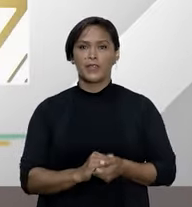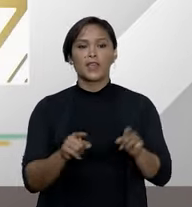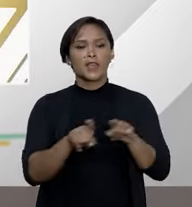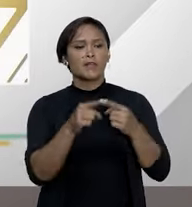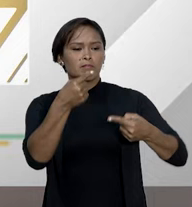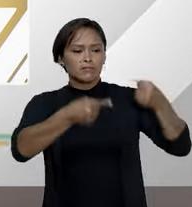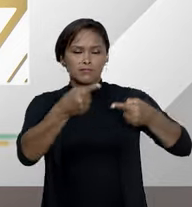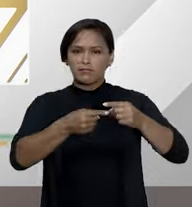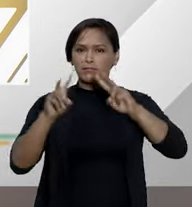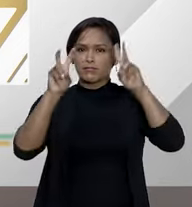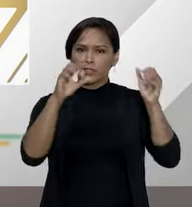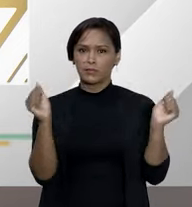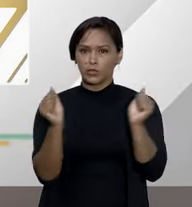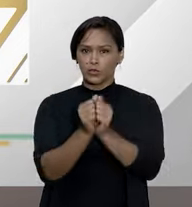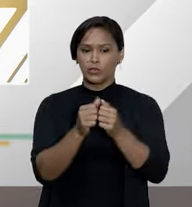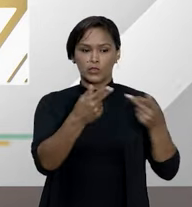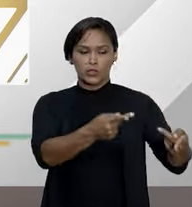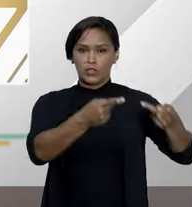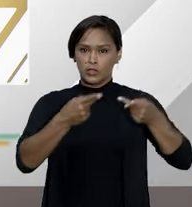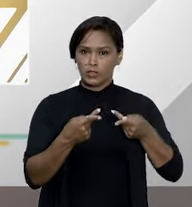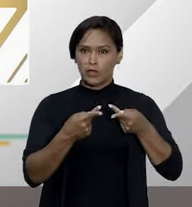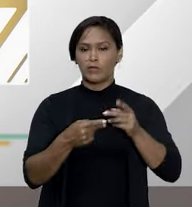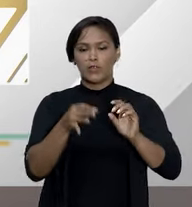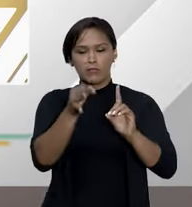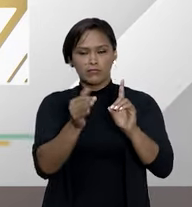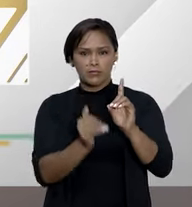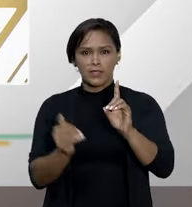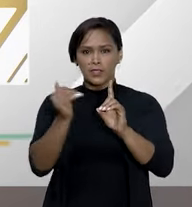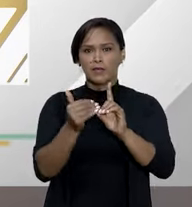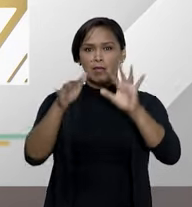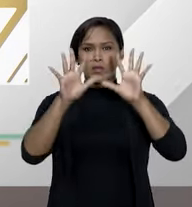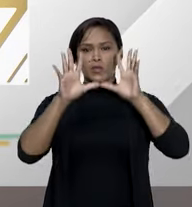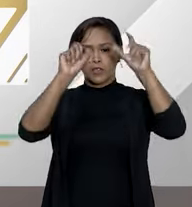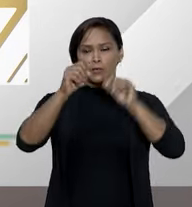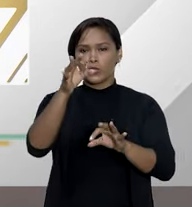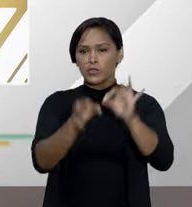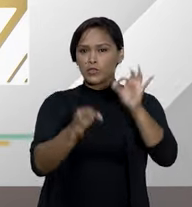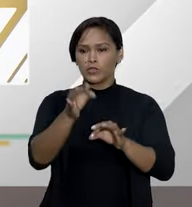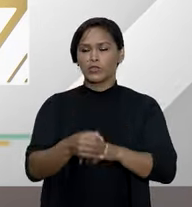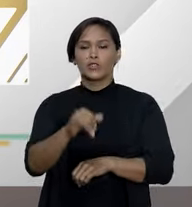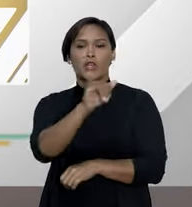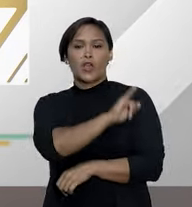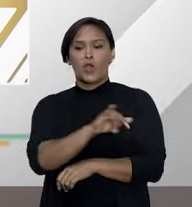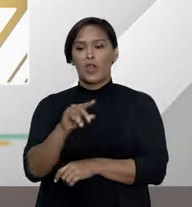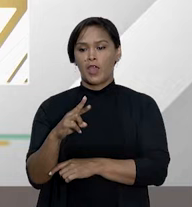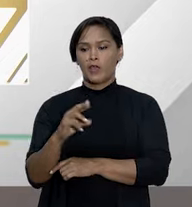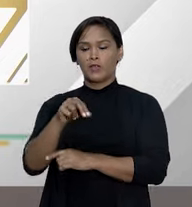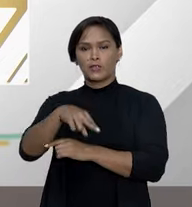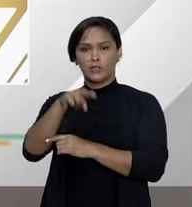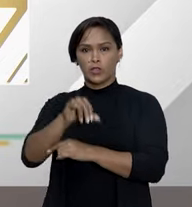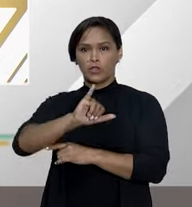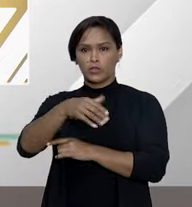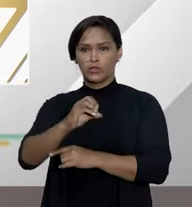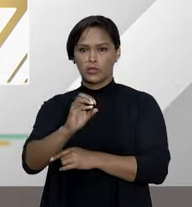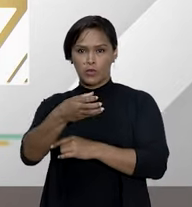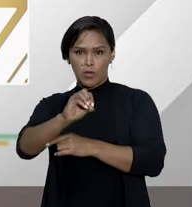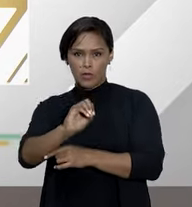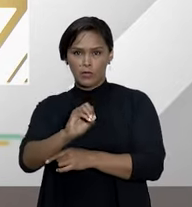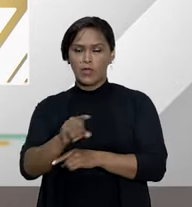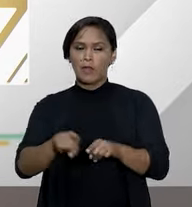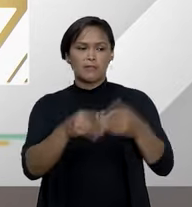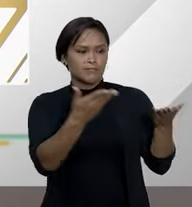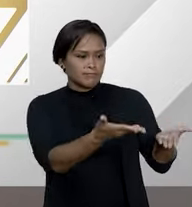debater esse tema com a gente, nós convidamos o desembargador do Tribunal de Justiça do Rio Grande do Norte, João Rebouças.